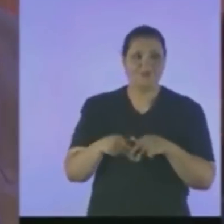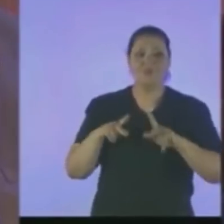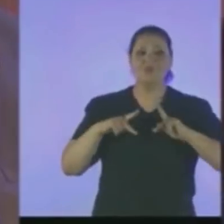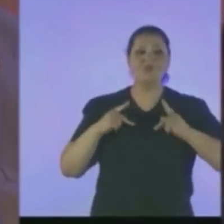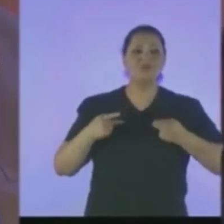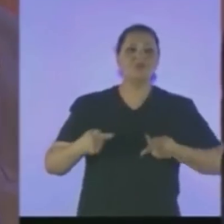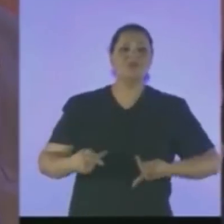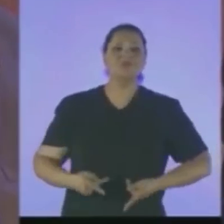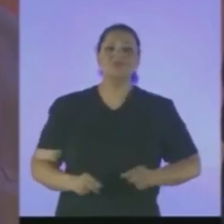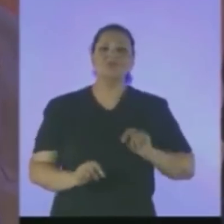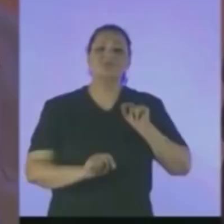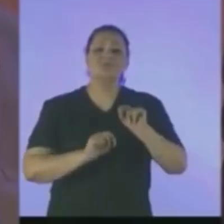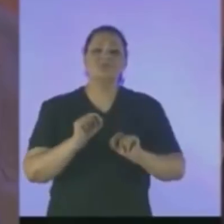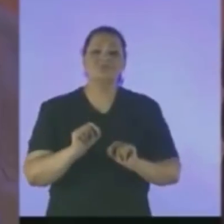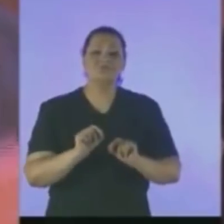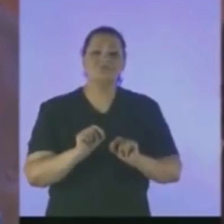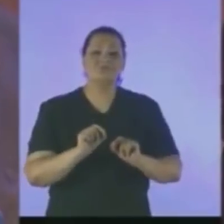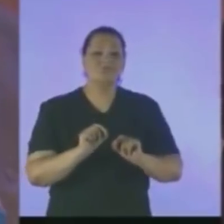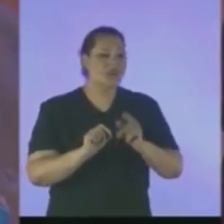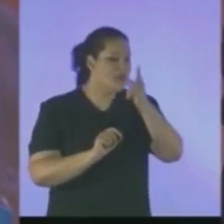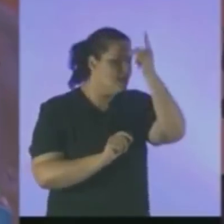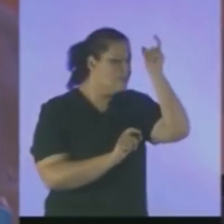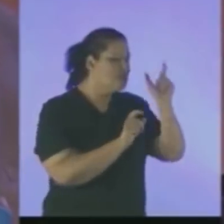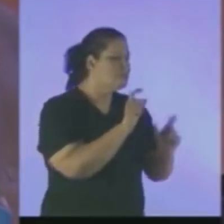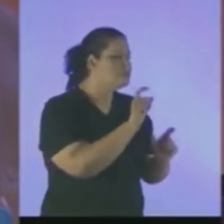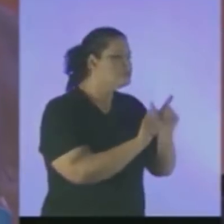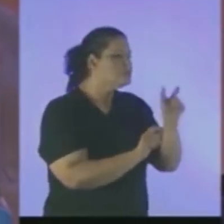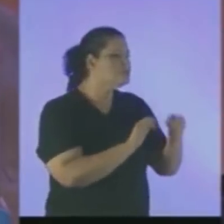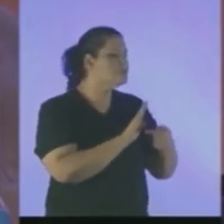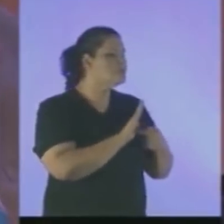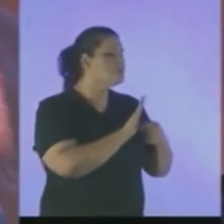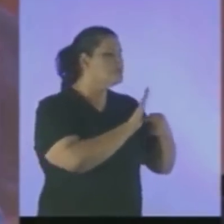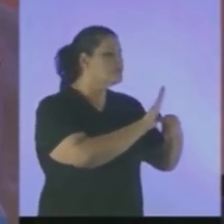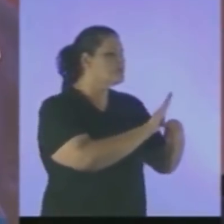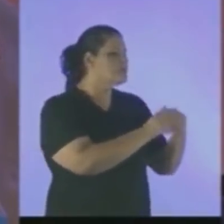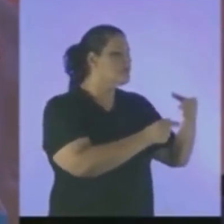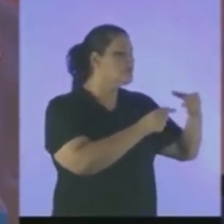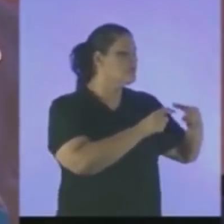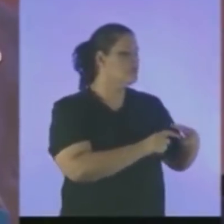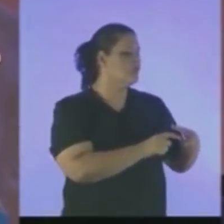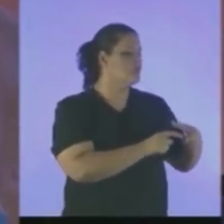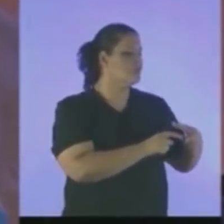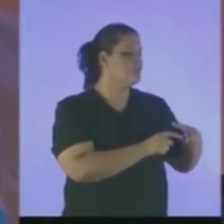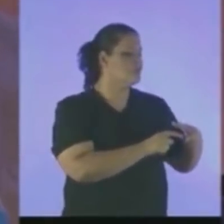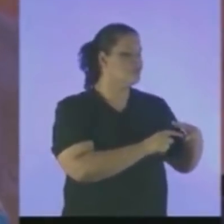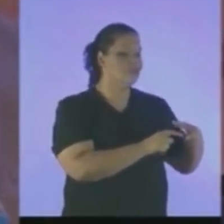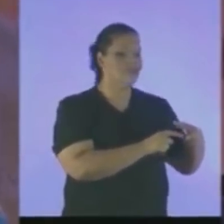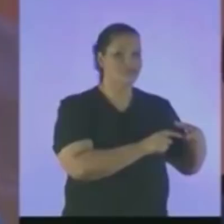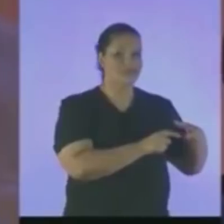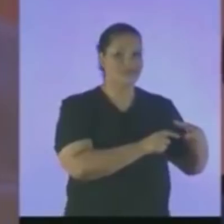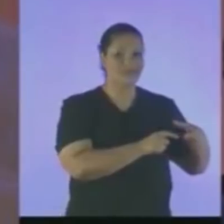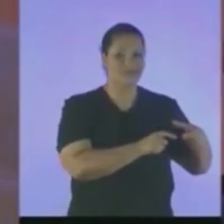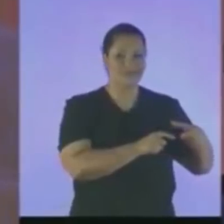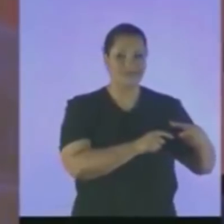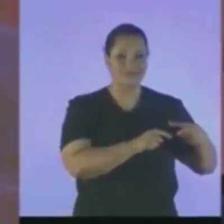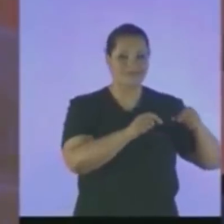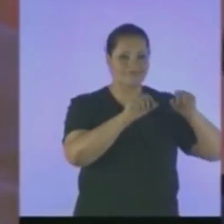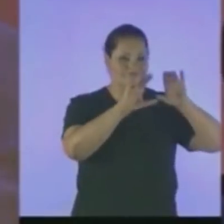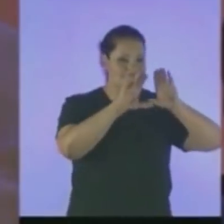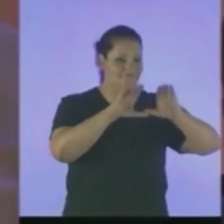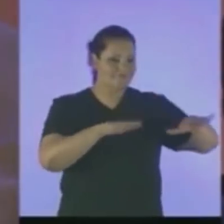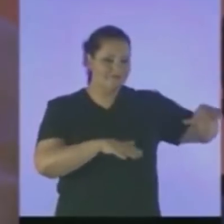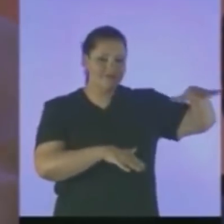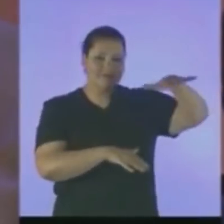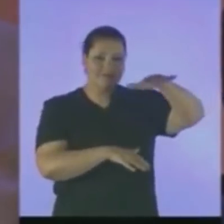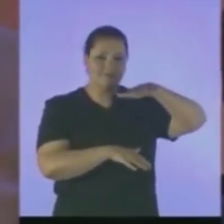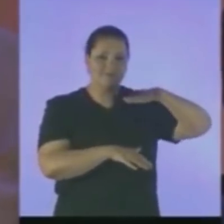seres angélicos Apresentaram-se na corte celestial E foram